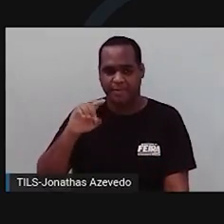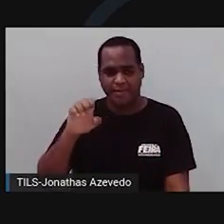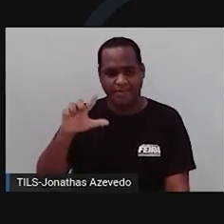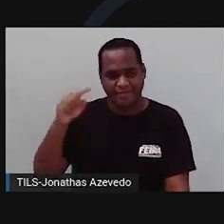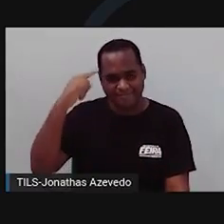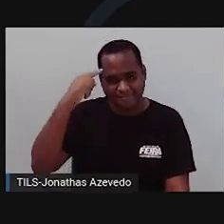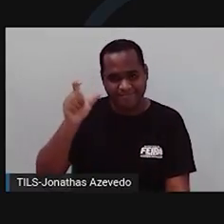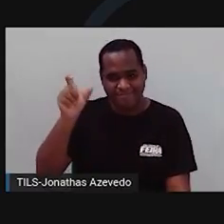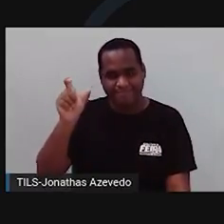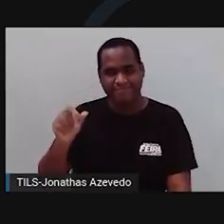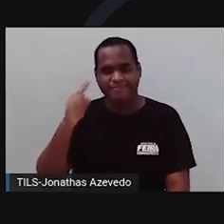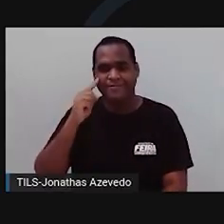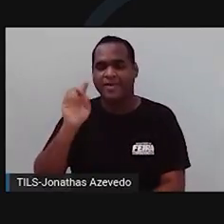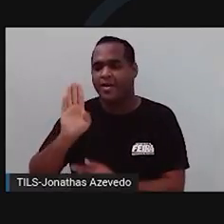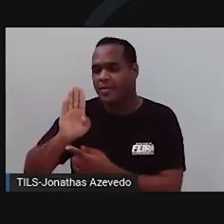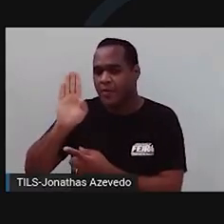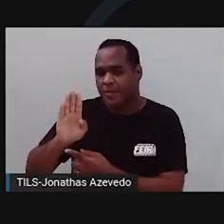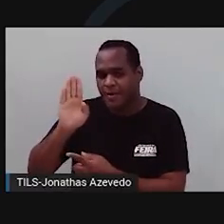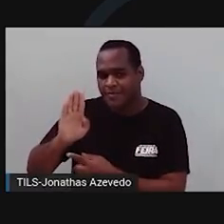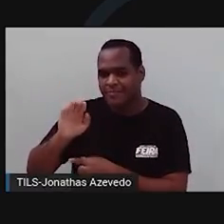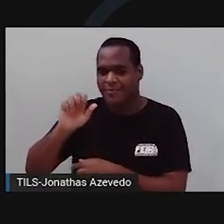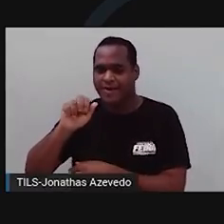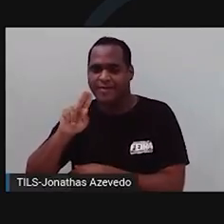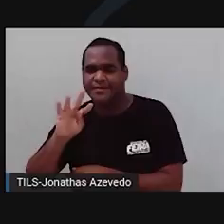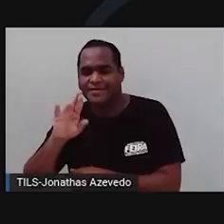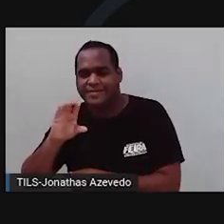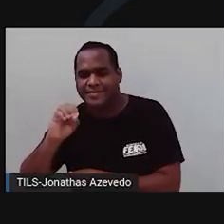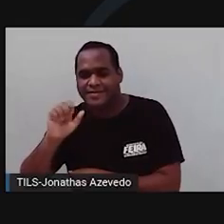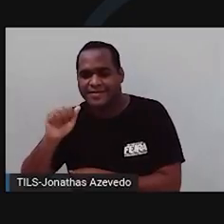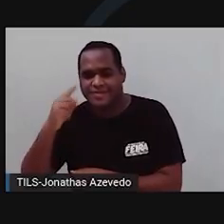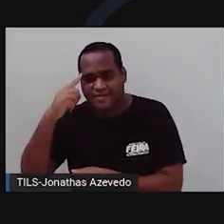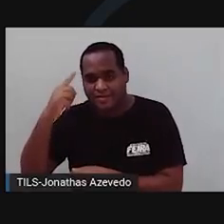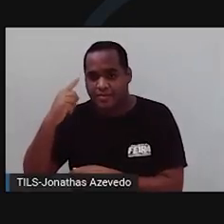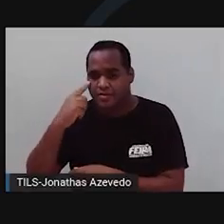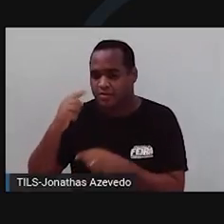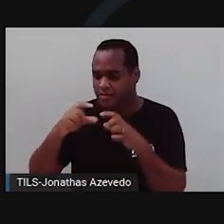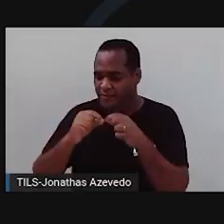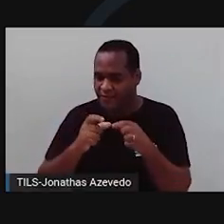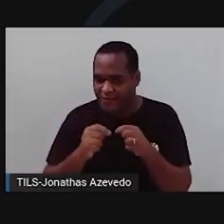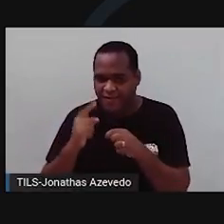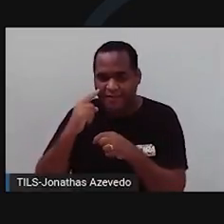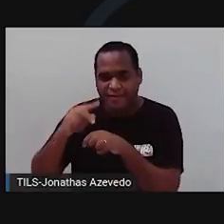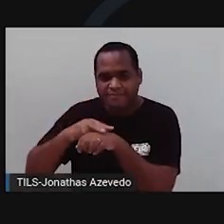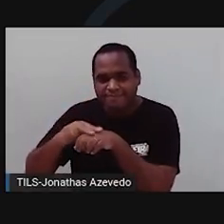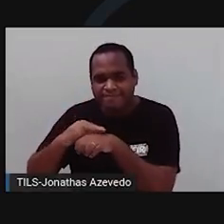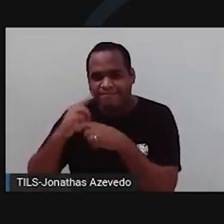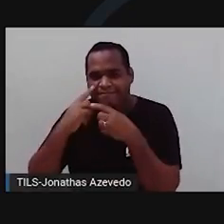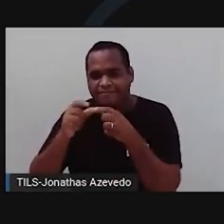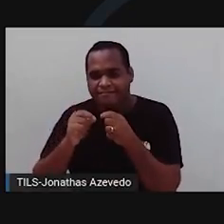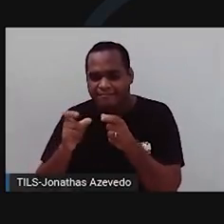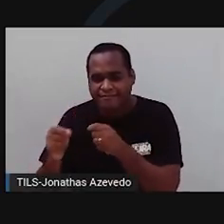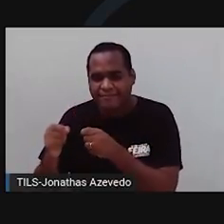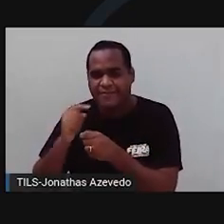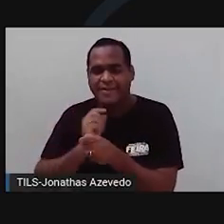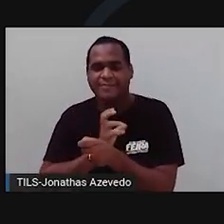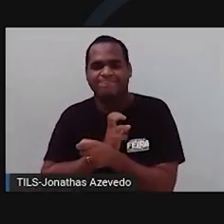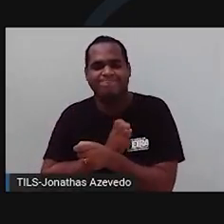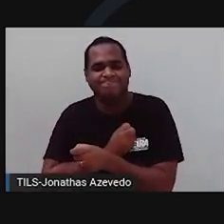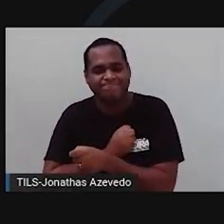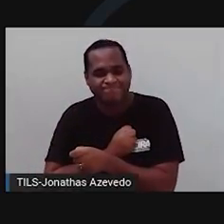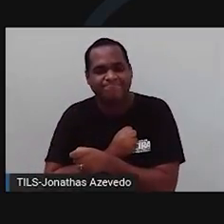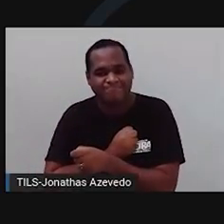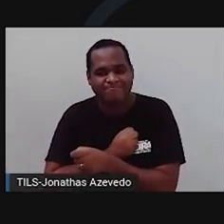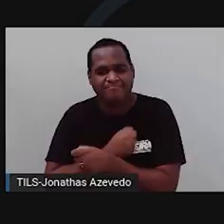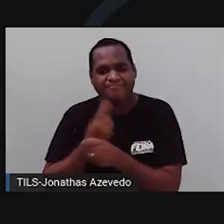Mendel. Mendel era um monge biólogo austríaco que amava o seu jardim e, cultivando ervilhas, descobriu os princípios da hereditariedade durante as suas